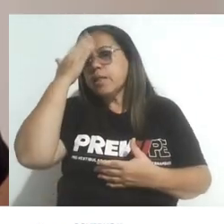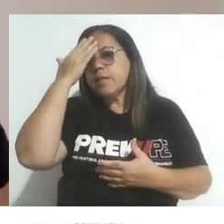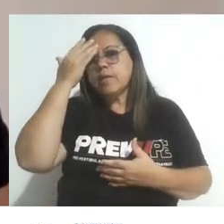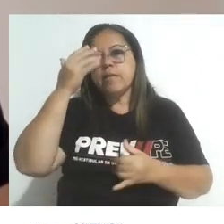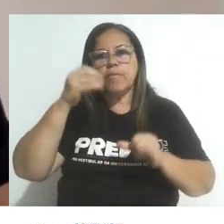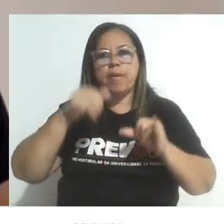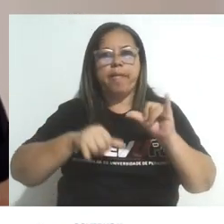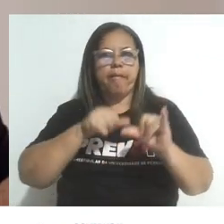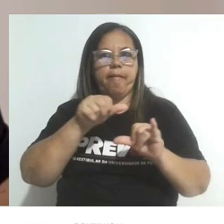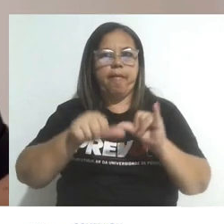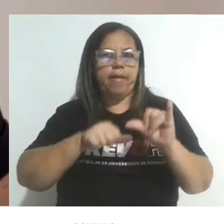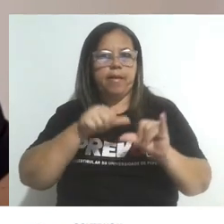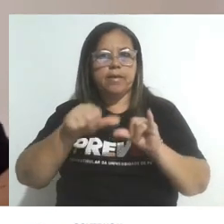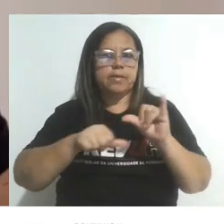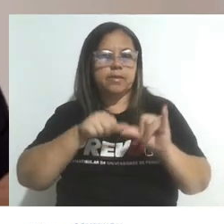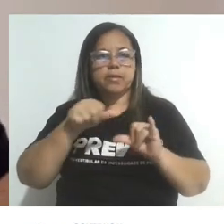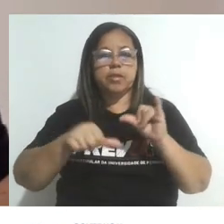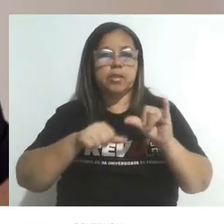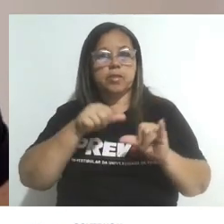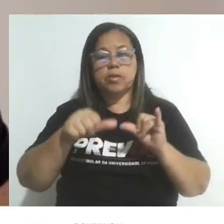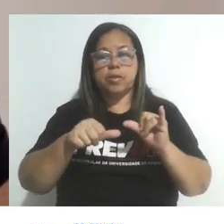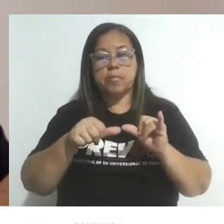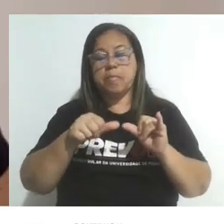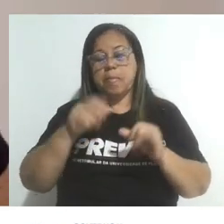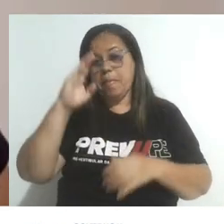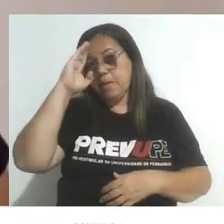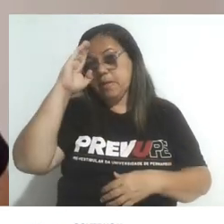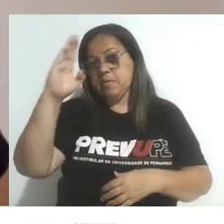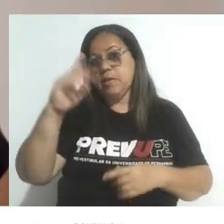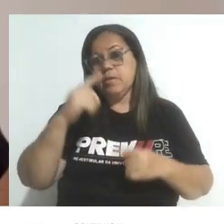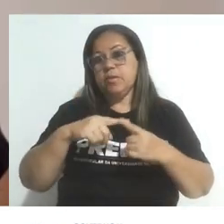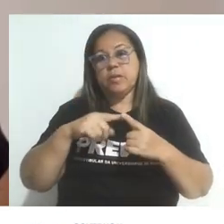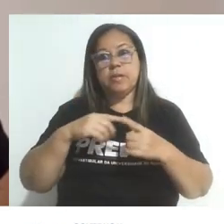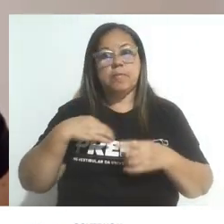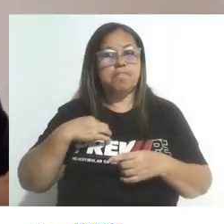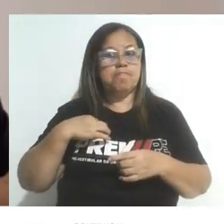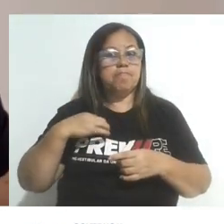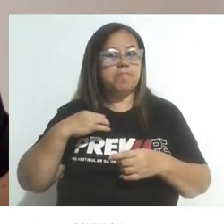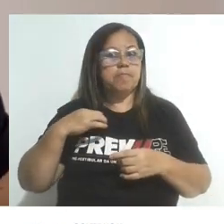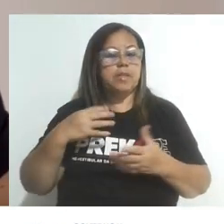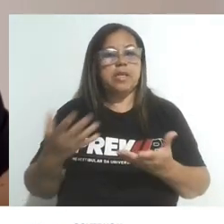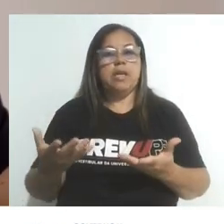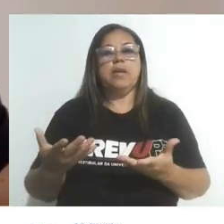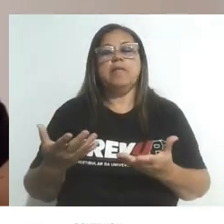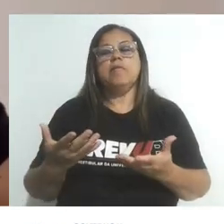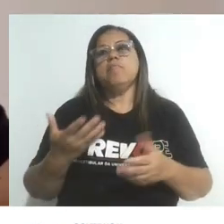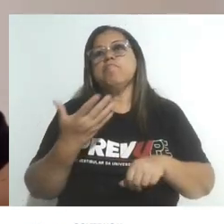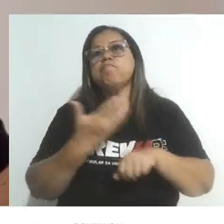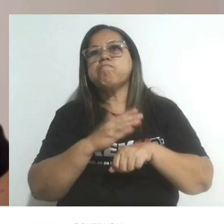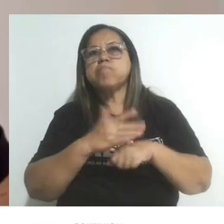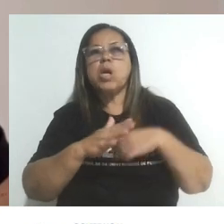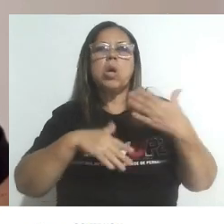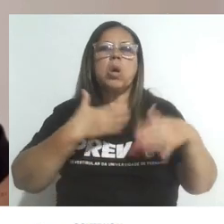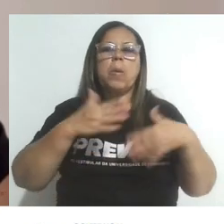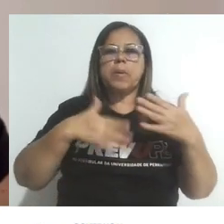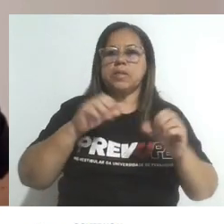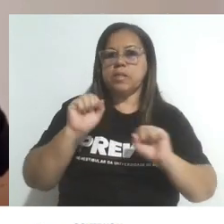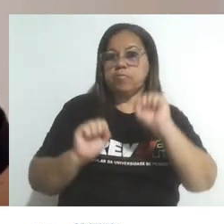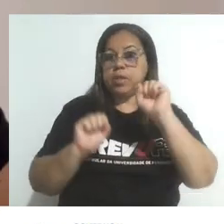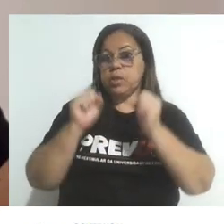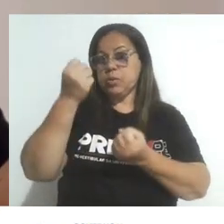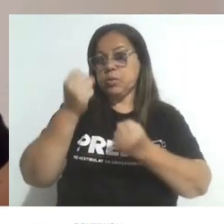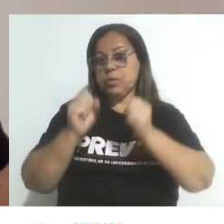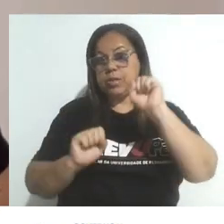químicas, principalmente no que diz respeito à sua espontaneidade. Aplicações e processos industriais